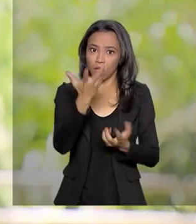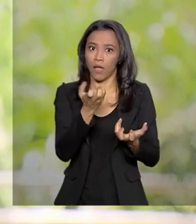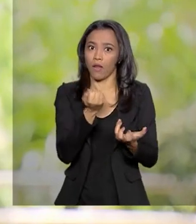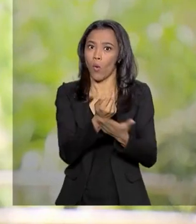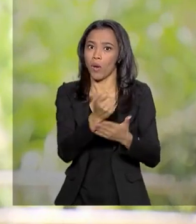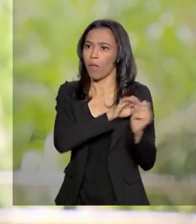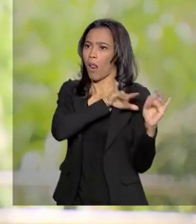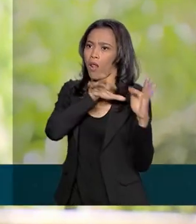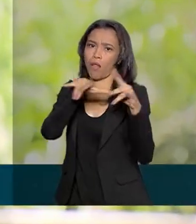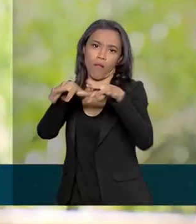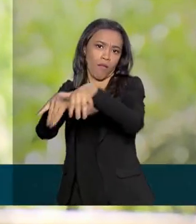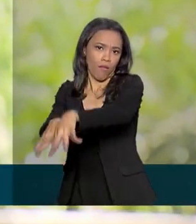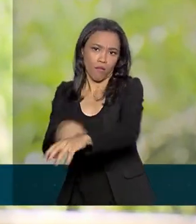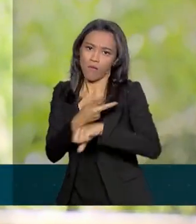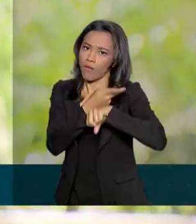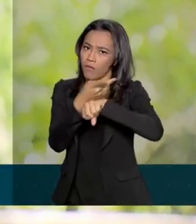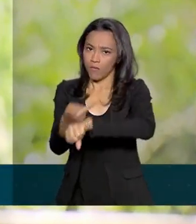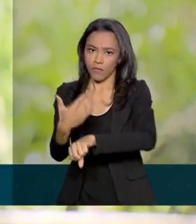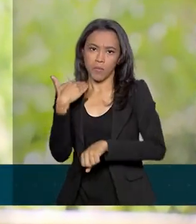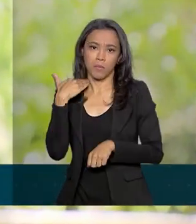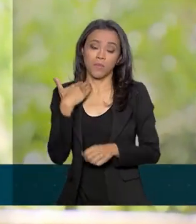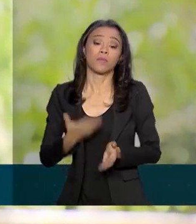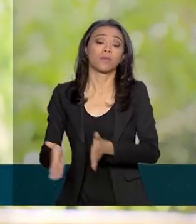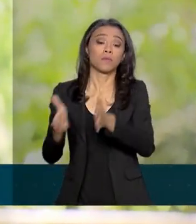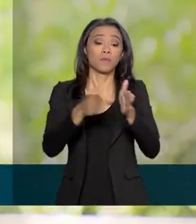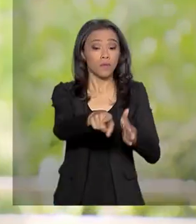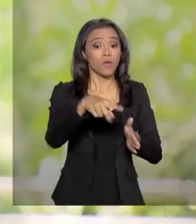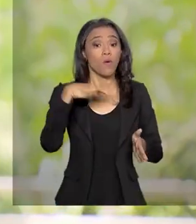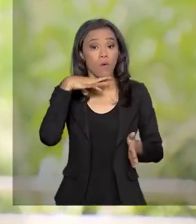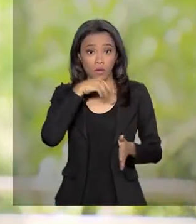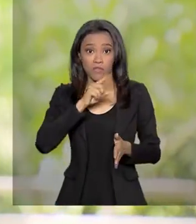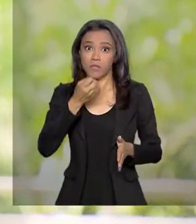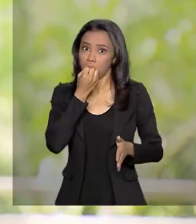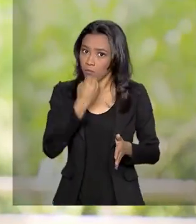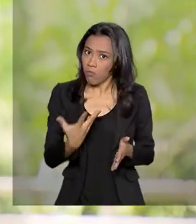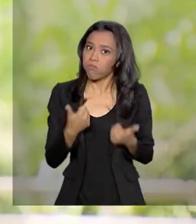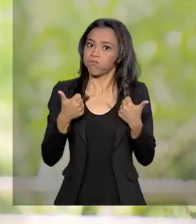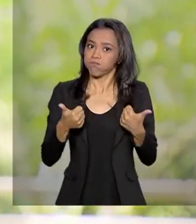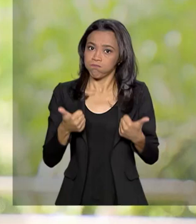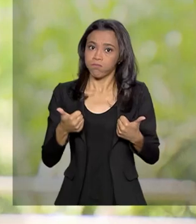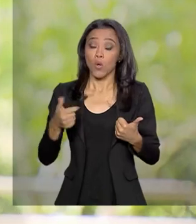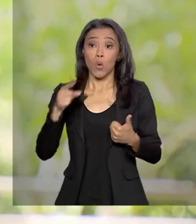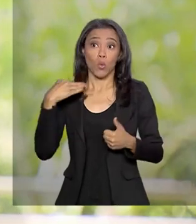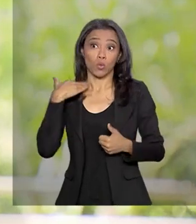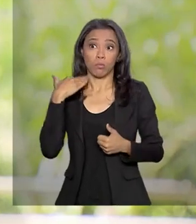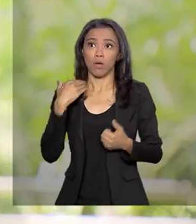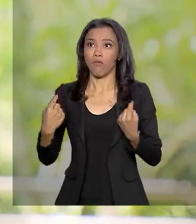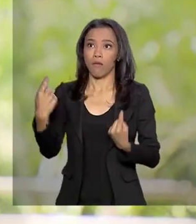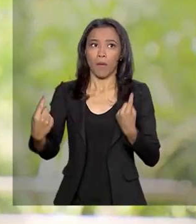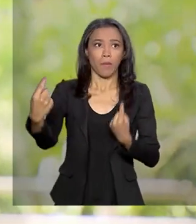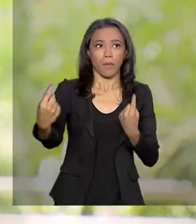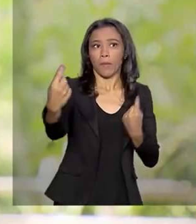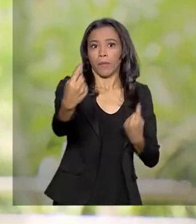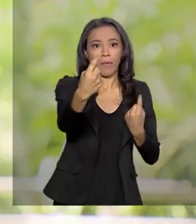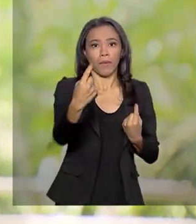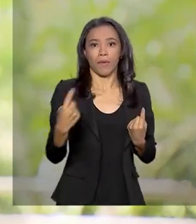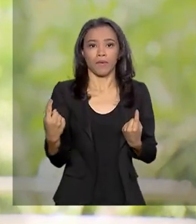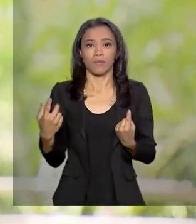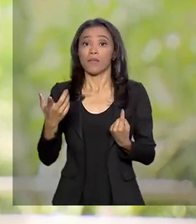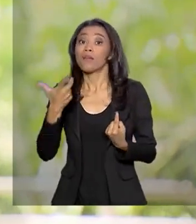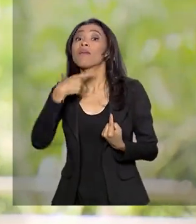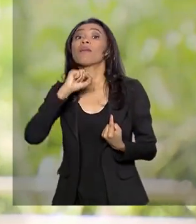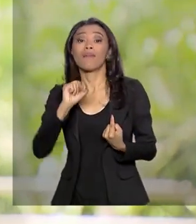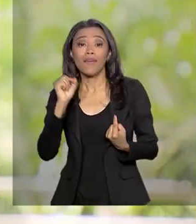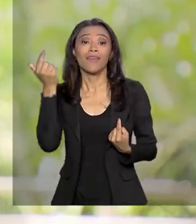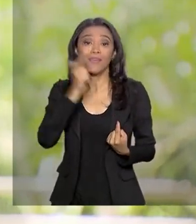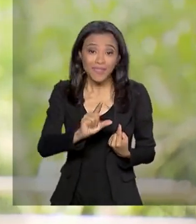vai ser uma coisa revolucionária no financiamento imobiliário. A concorrência entre os bancos vai ser muito maior. Quem ganha